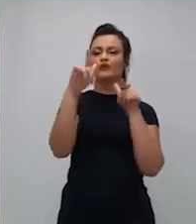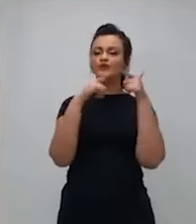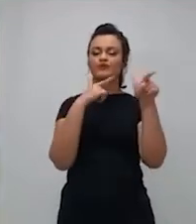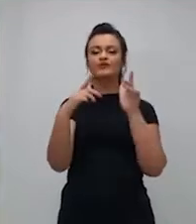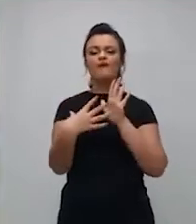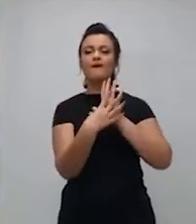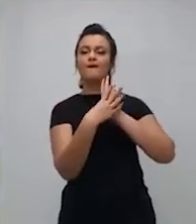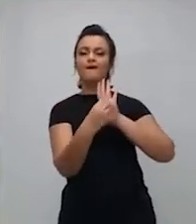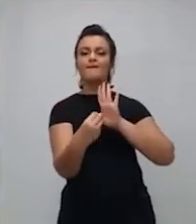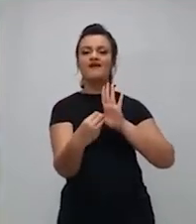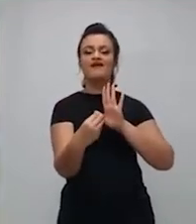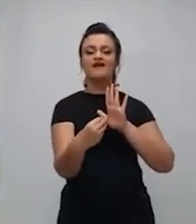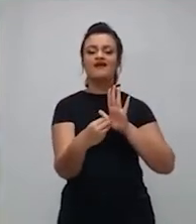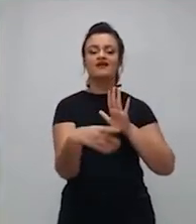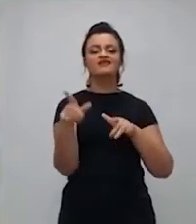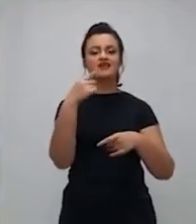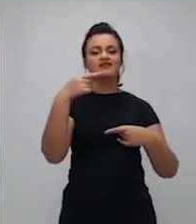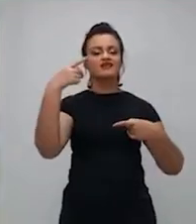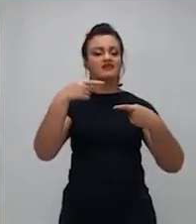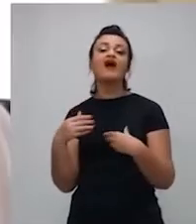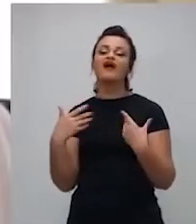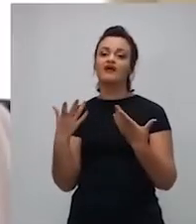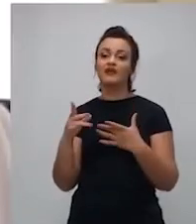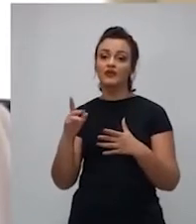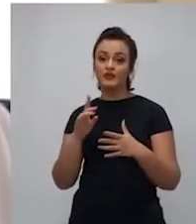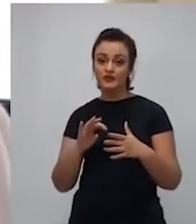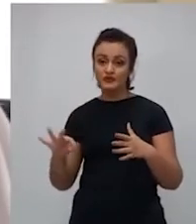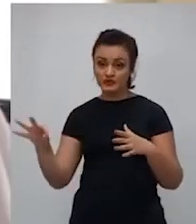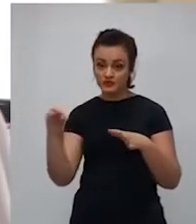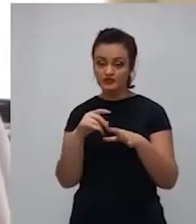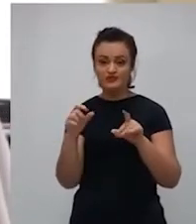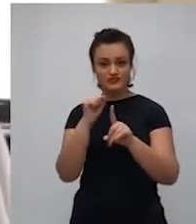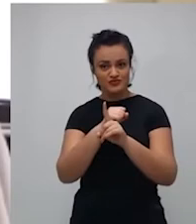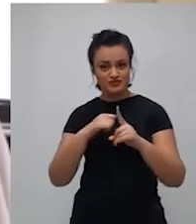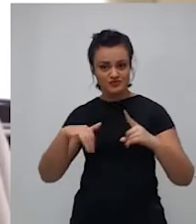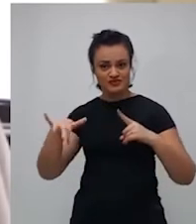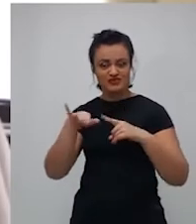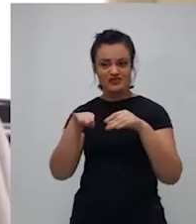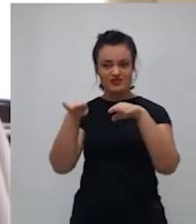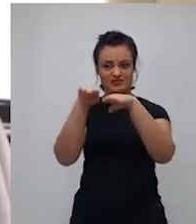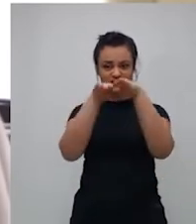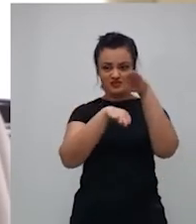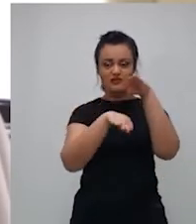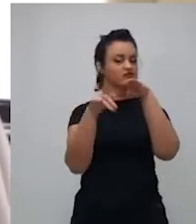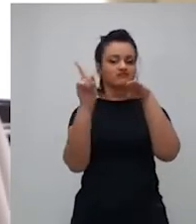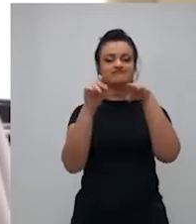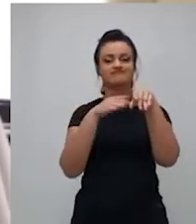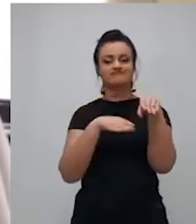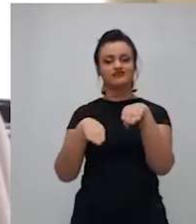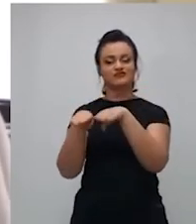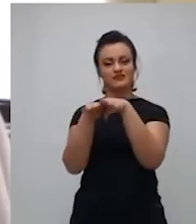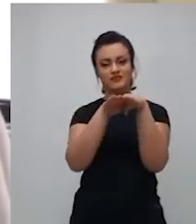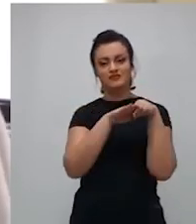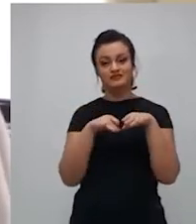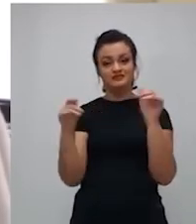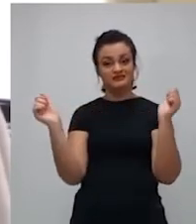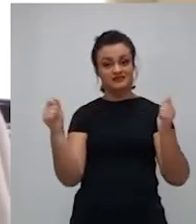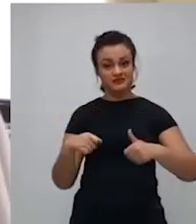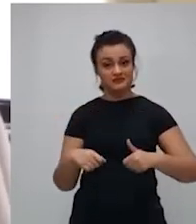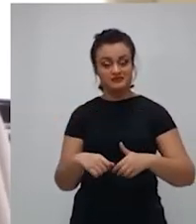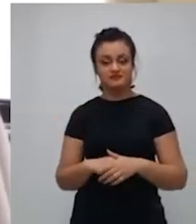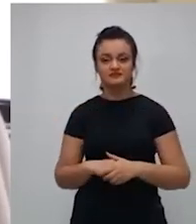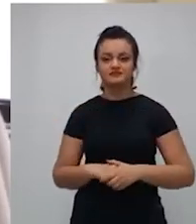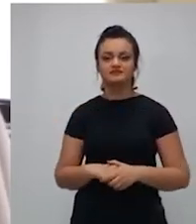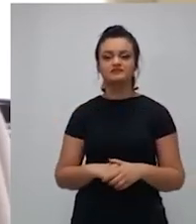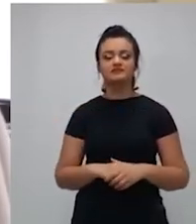trabalhos da ONU no desenvolvimento sustentável. A juíza Luciano Ortiz destacou os desafios da implantação da Agenda